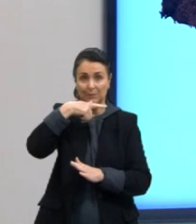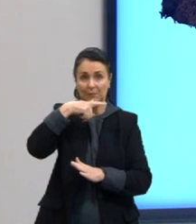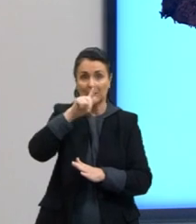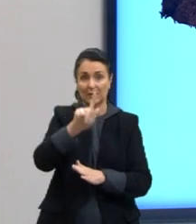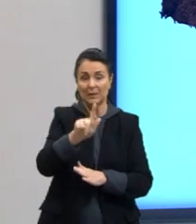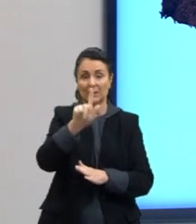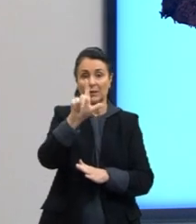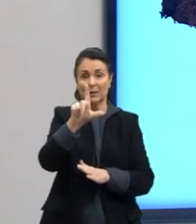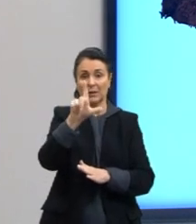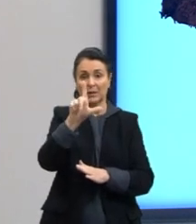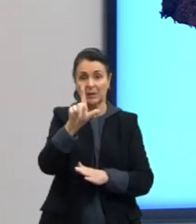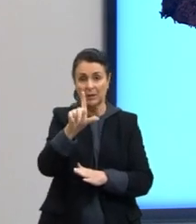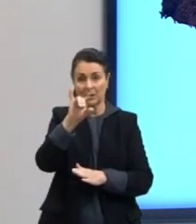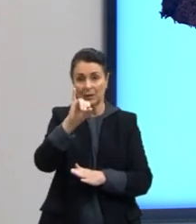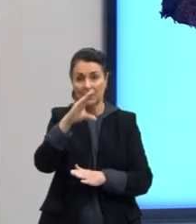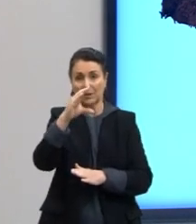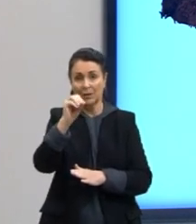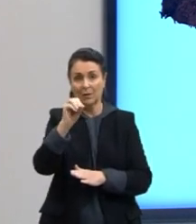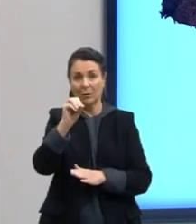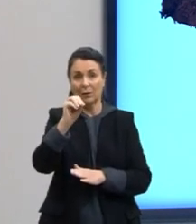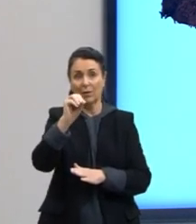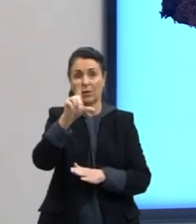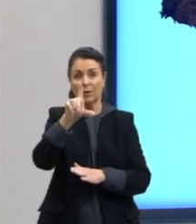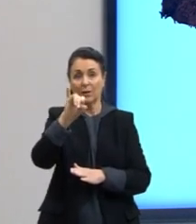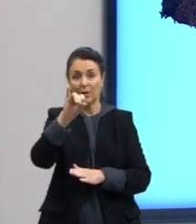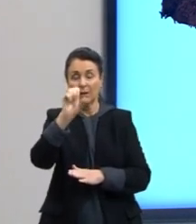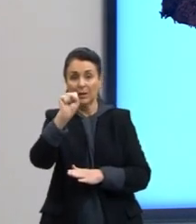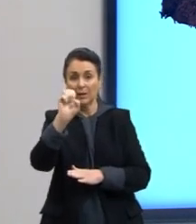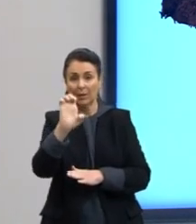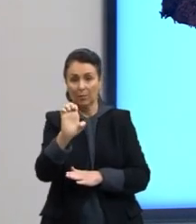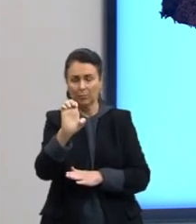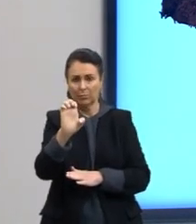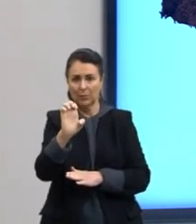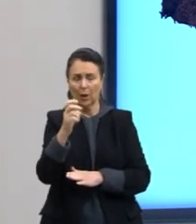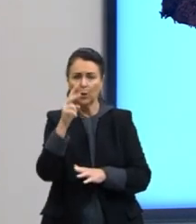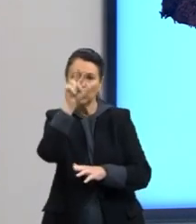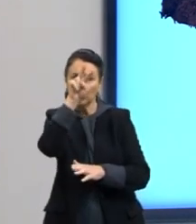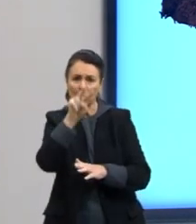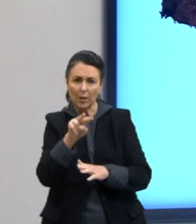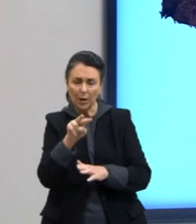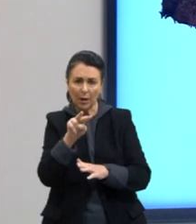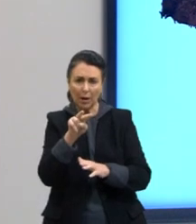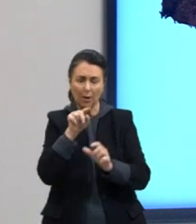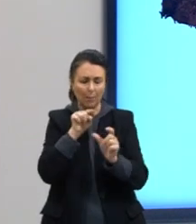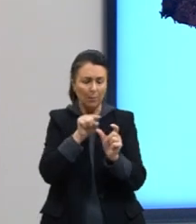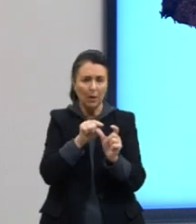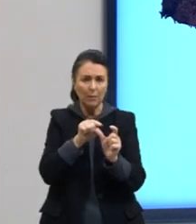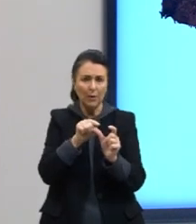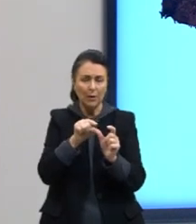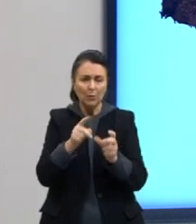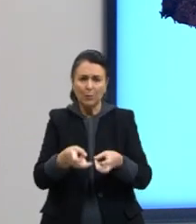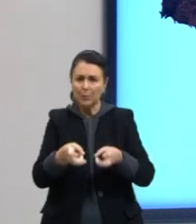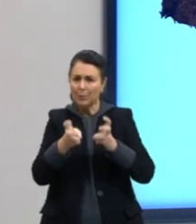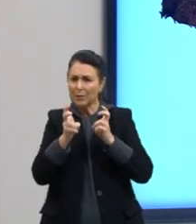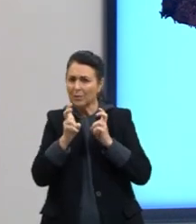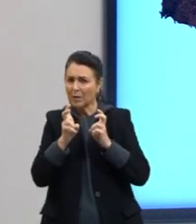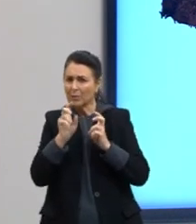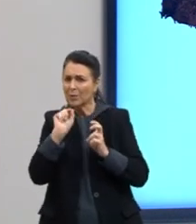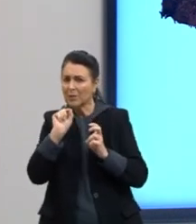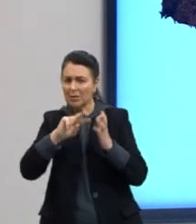glicólise? Às vezes, gente lendo a palavra, a gente já saca o que ela quer dizer.